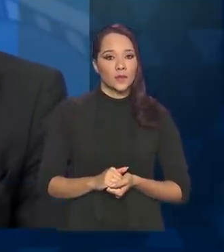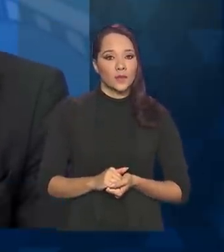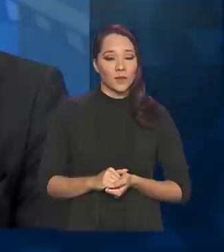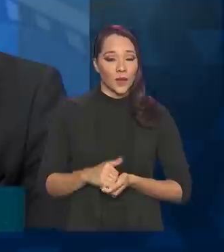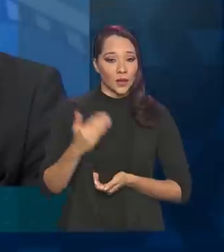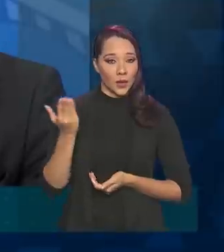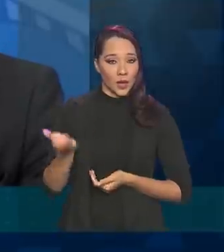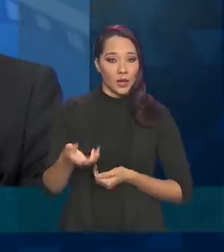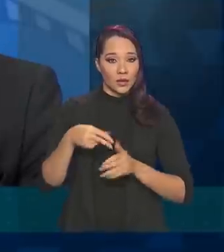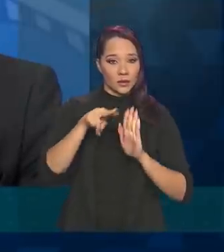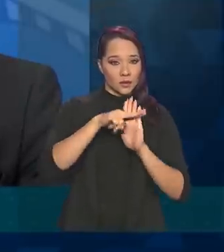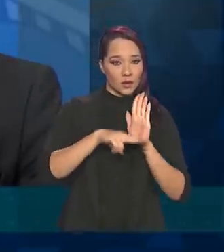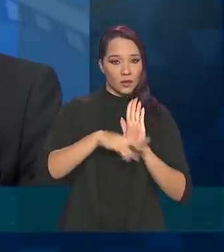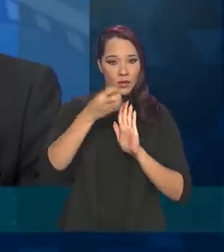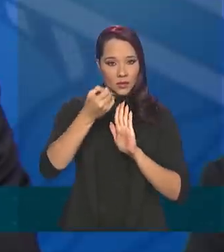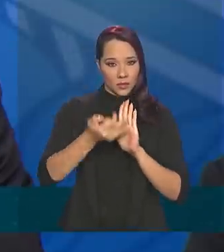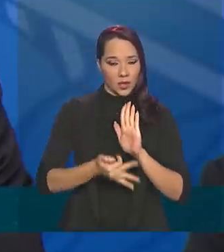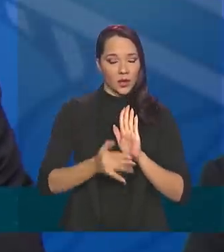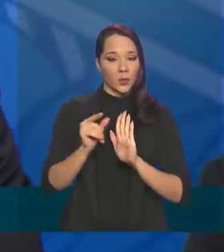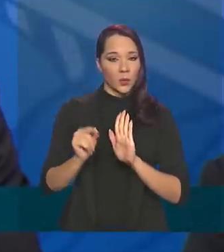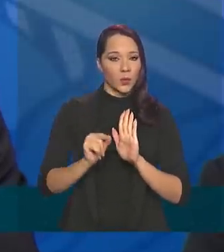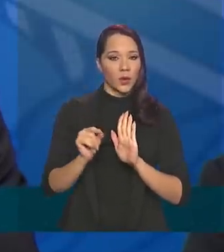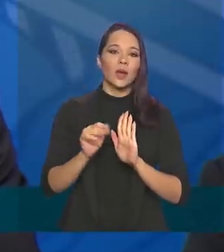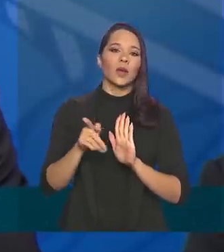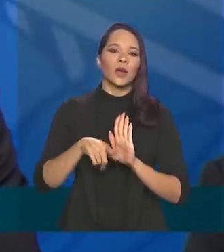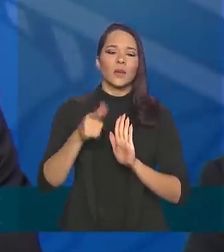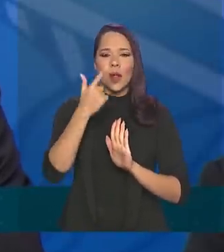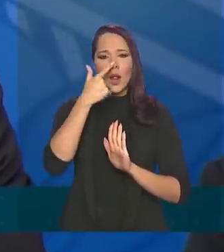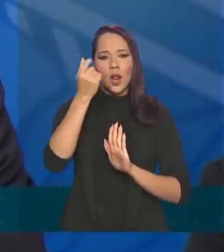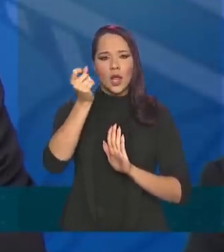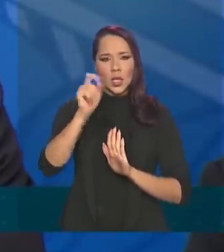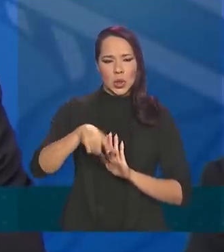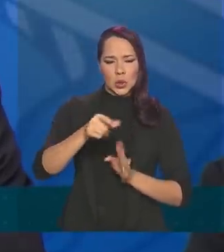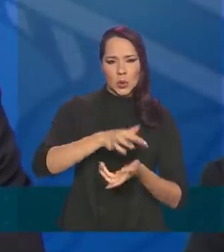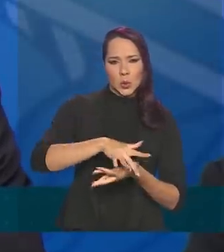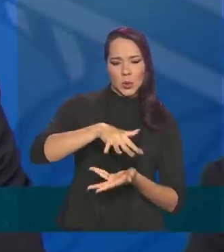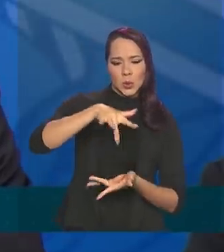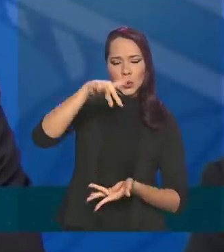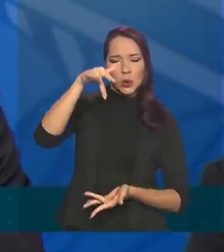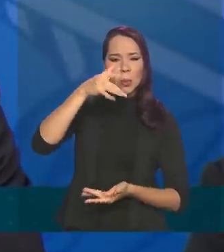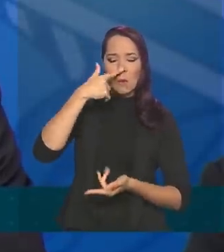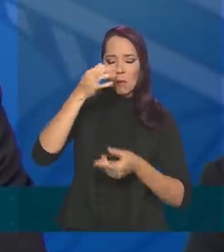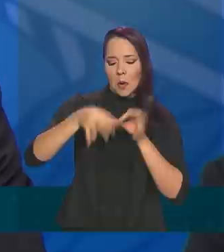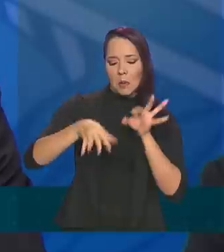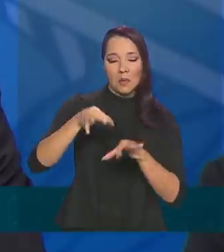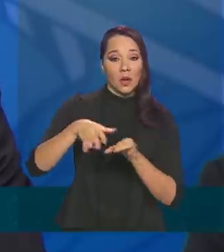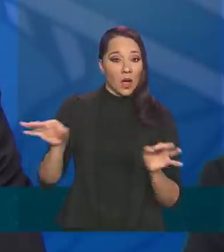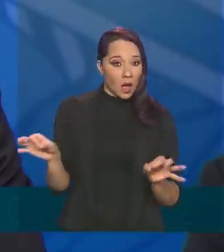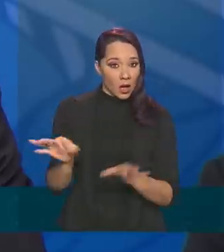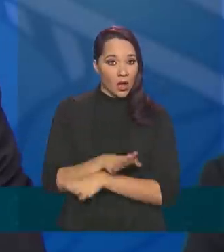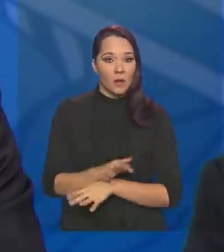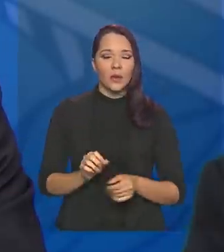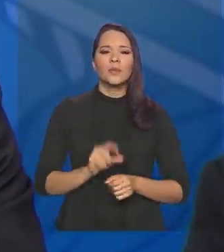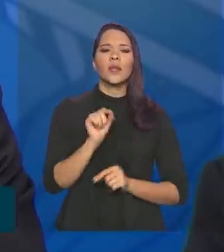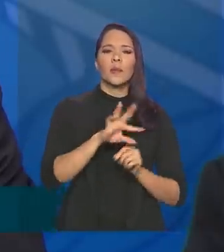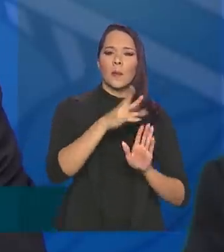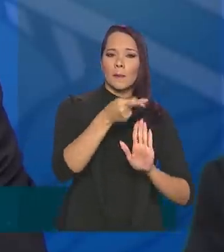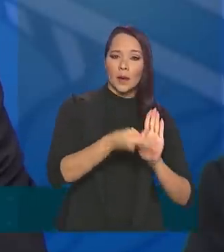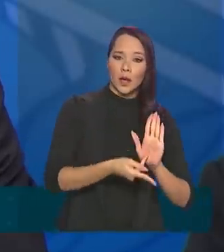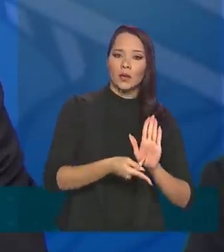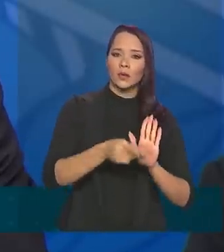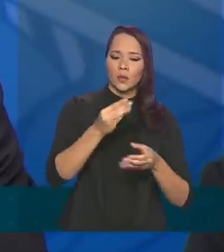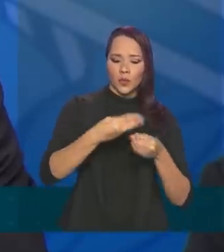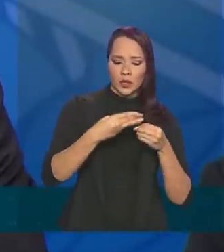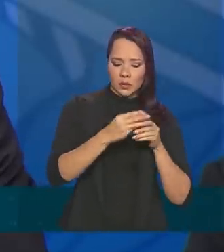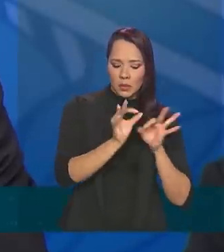normativo, para que se encerrem os lixões, aqueles que fizerem os planos municipais